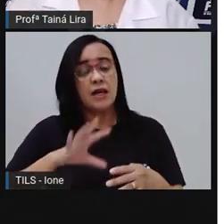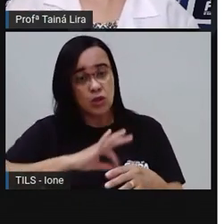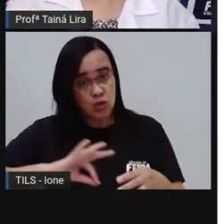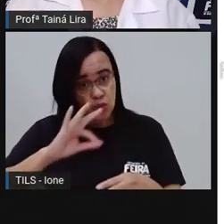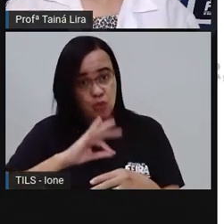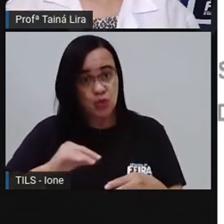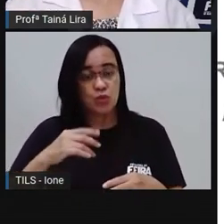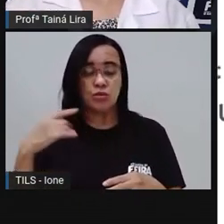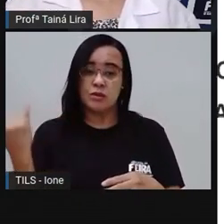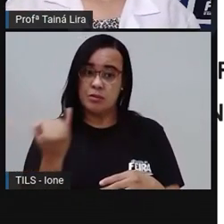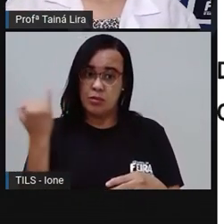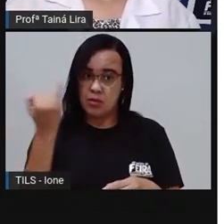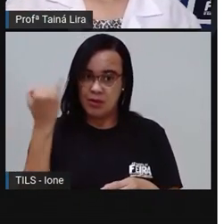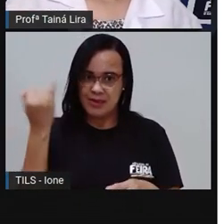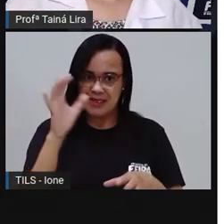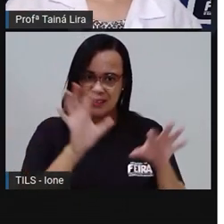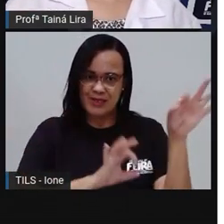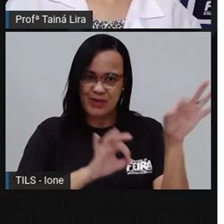bom?